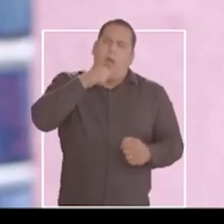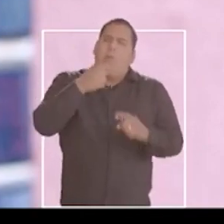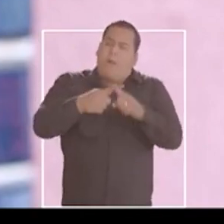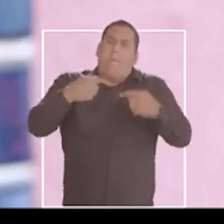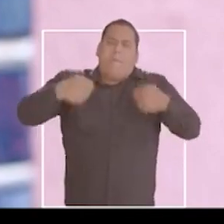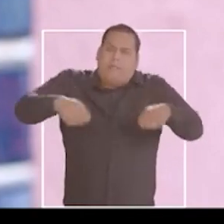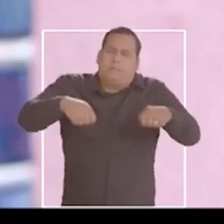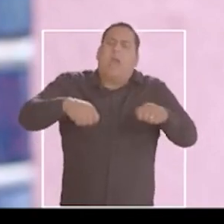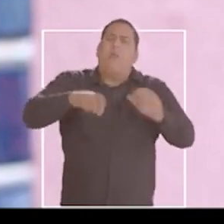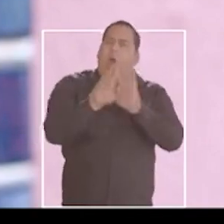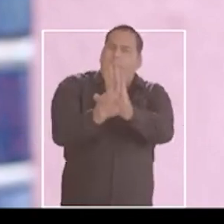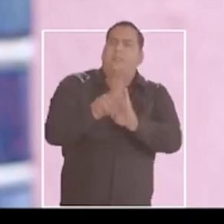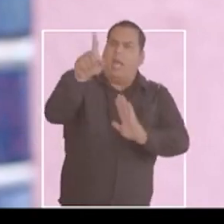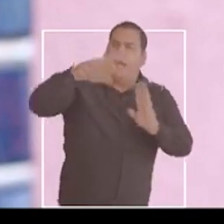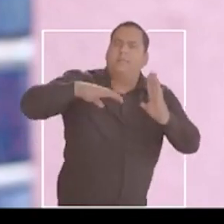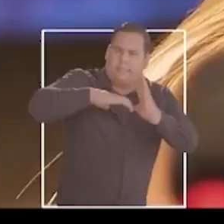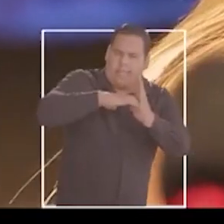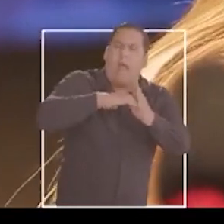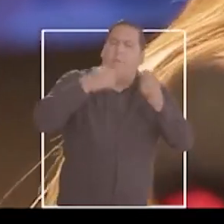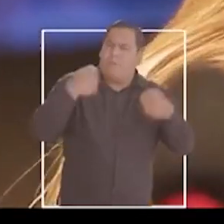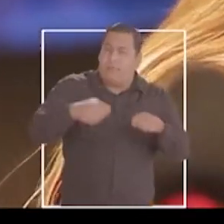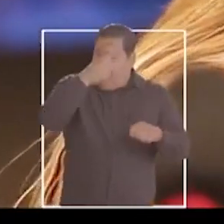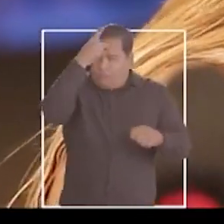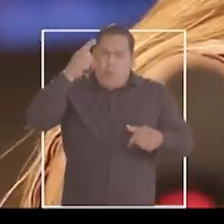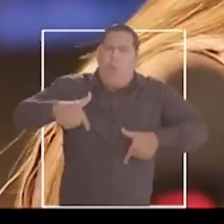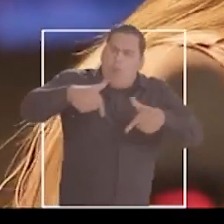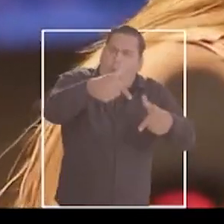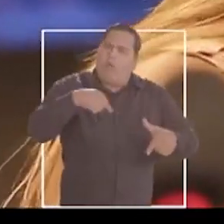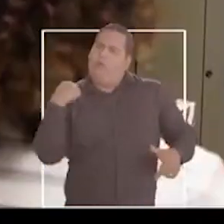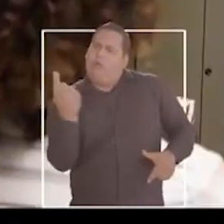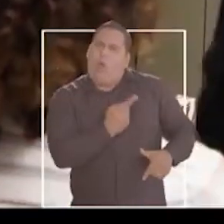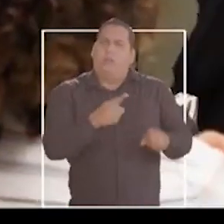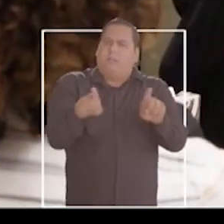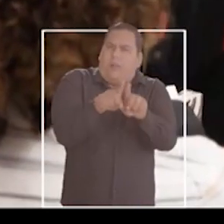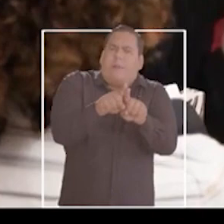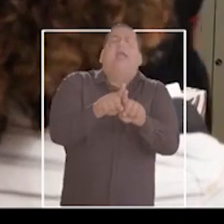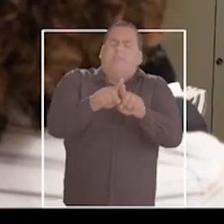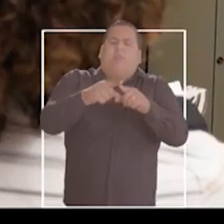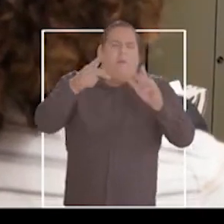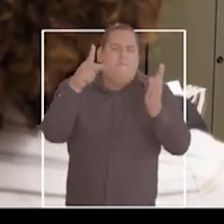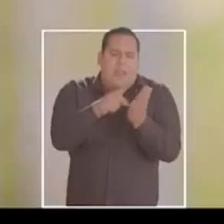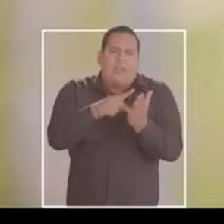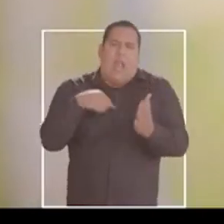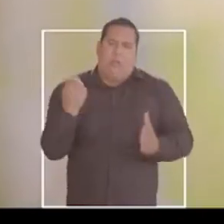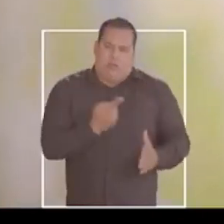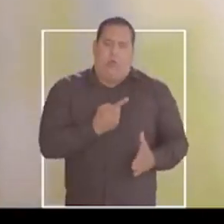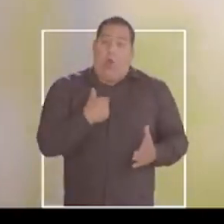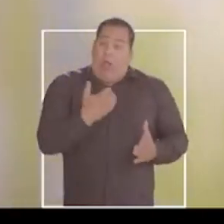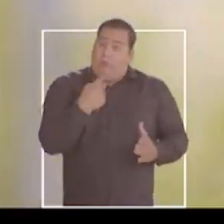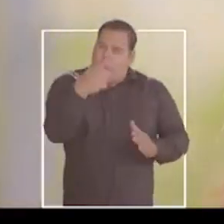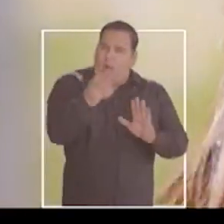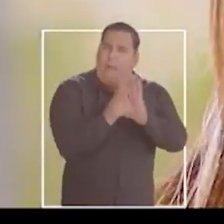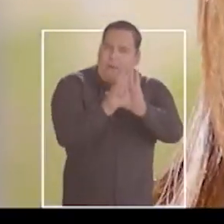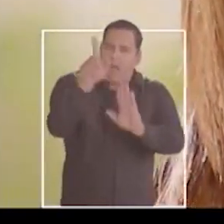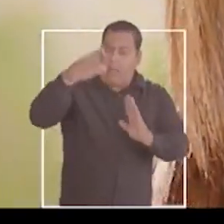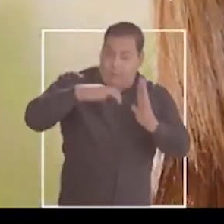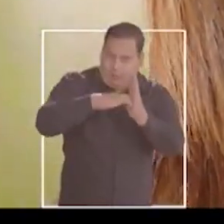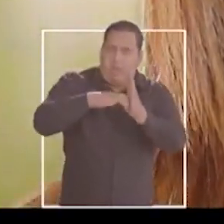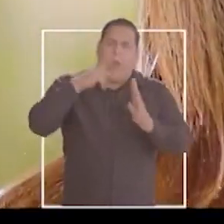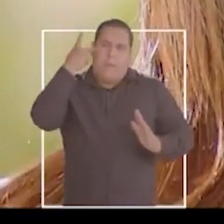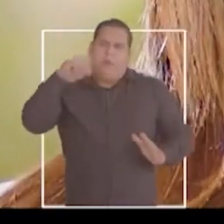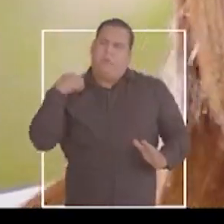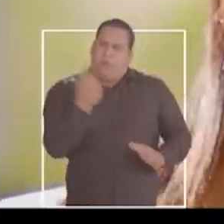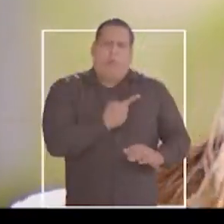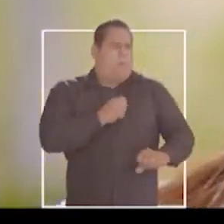mulheres, porque precisamos de uma voz ativa no Senado, precisamos de alguém que lute por nós e que nos escute de verdade. Eu quero ser a sua voz no